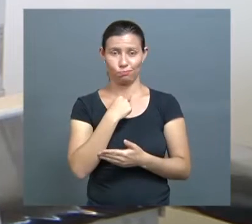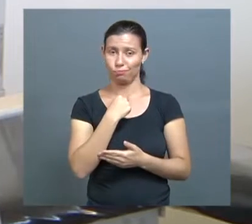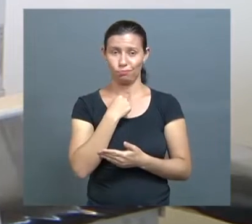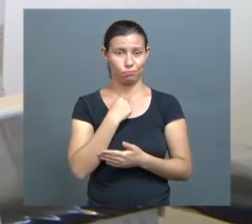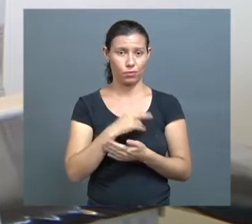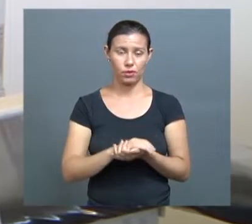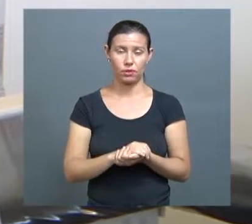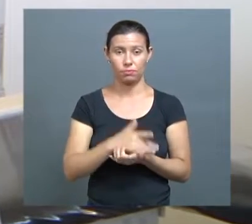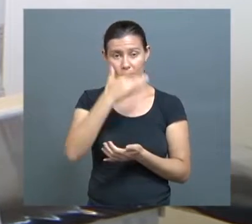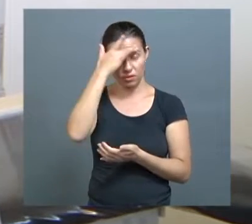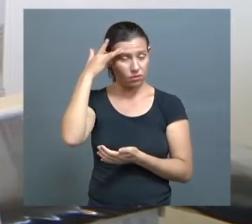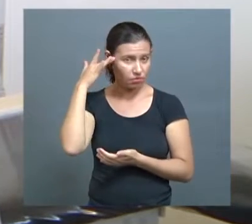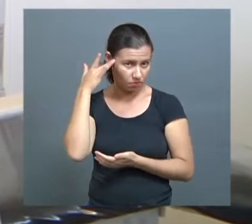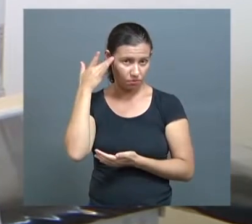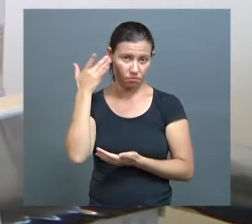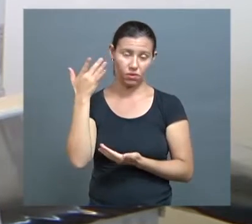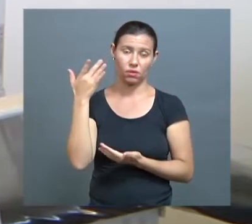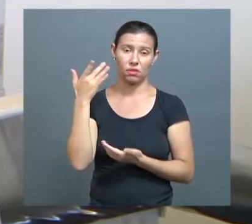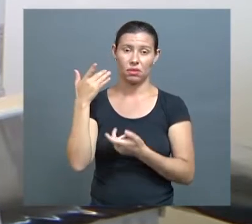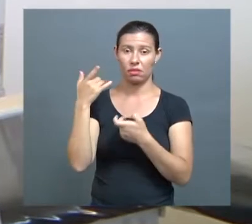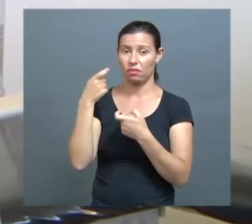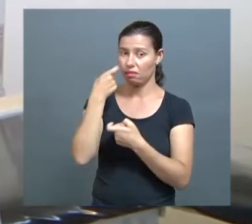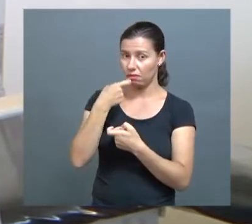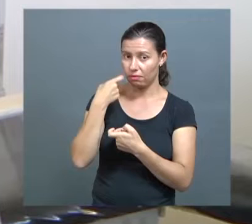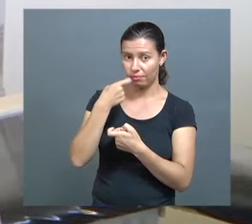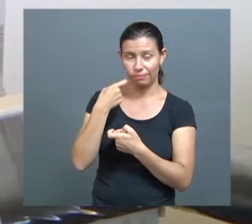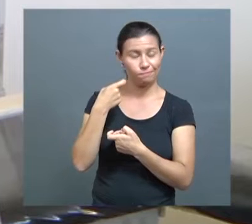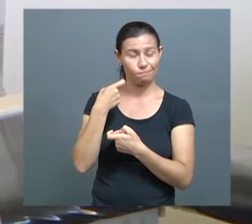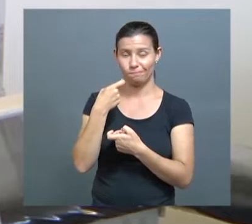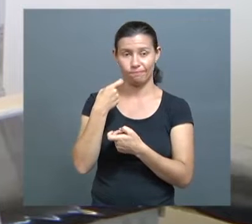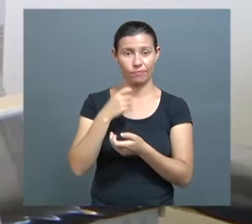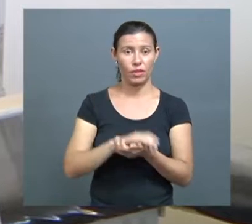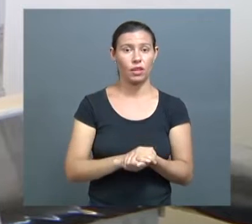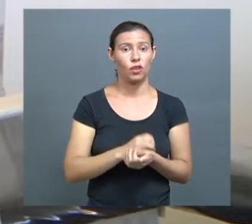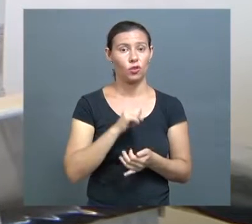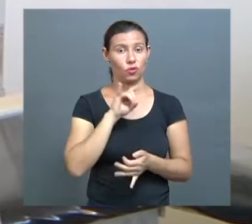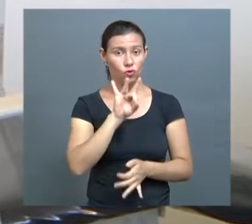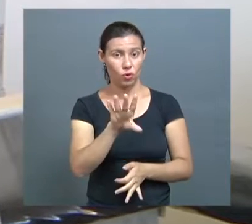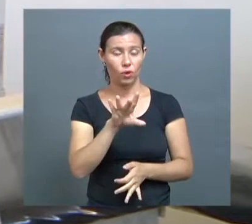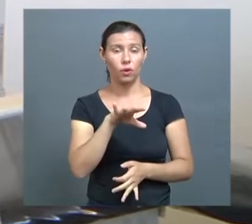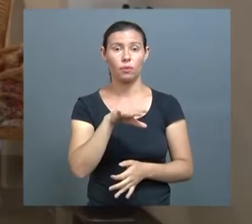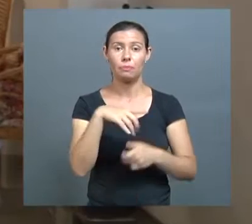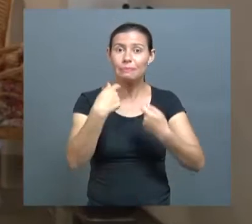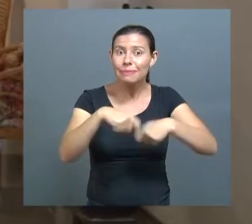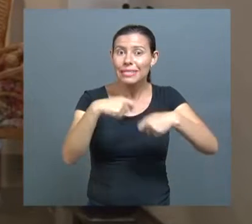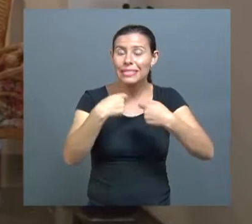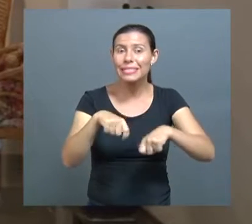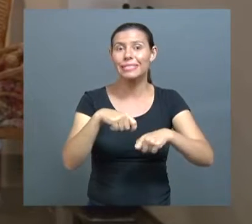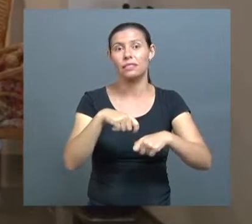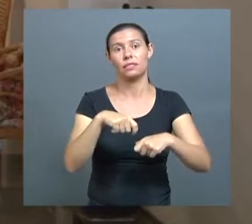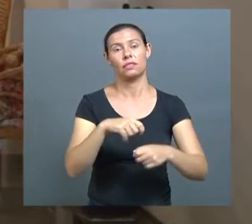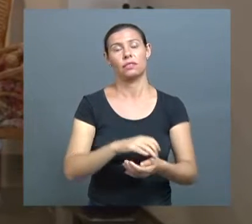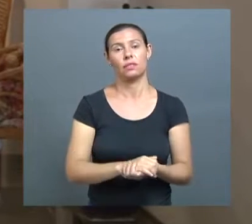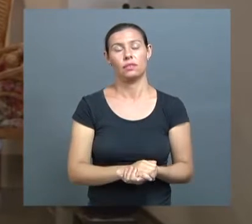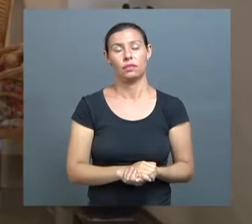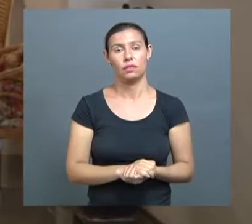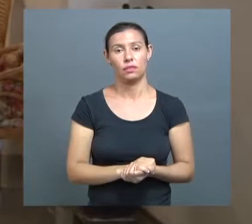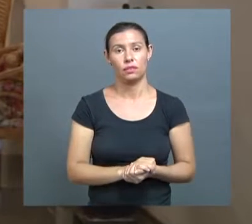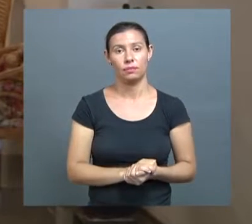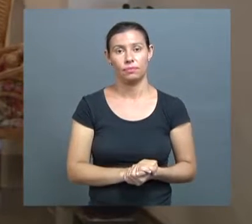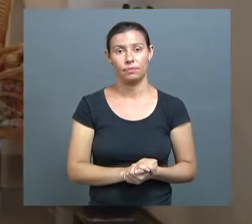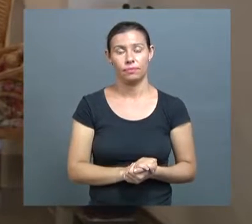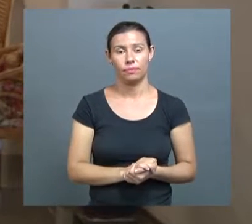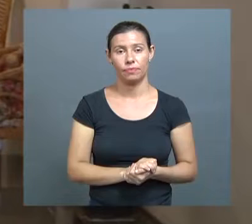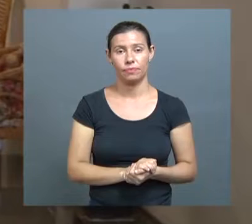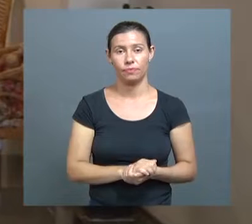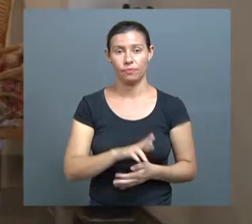tem mais pessoal. Então, o serviço vai ser restrito, realmente, urgências e emergências. Roberto foi gerente do serviço de